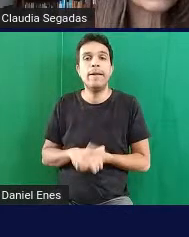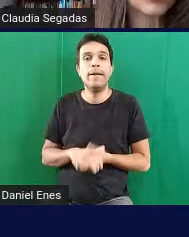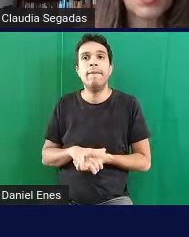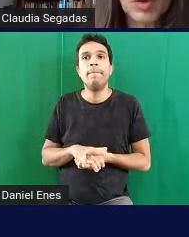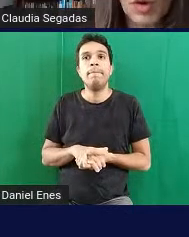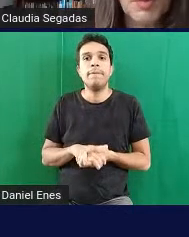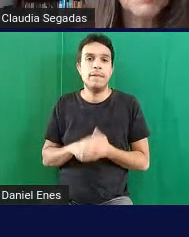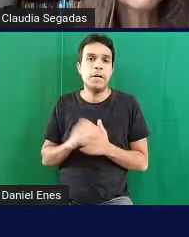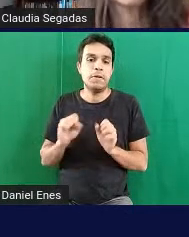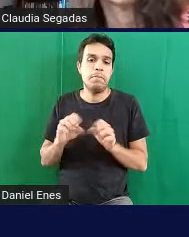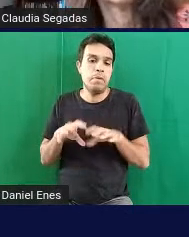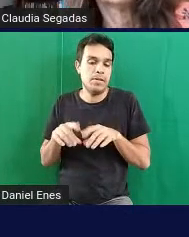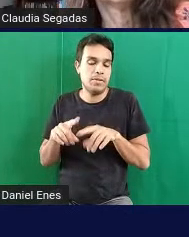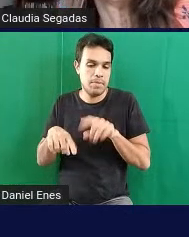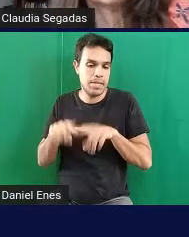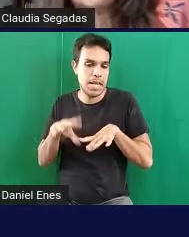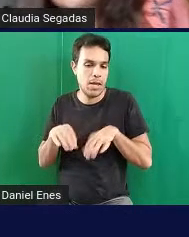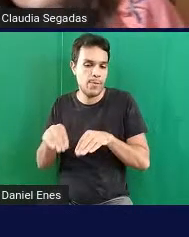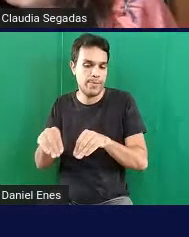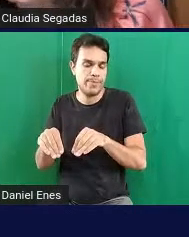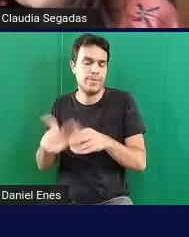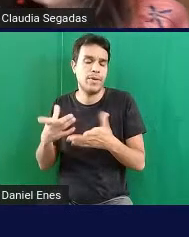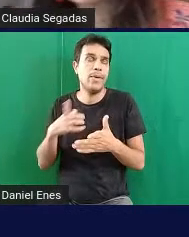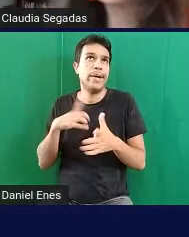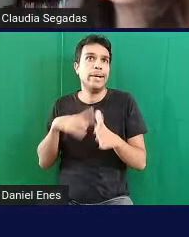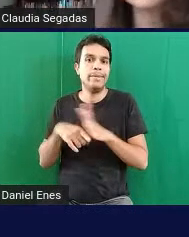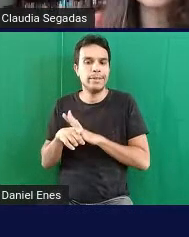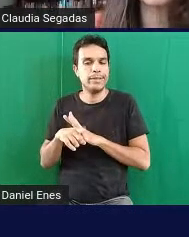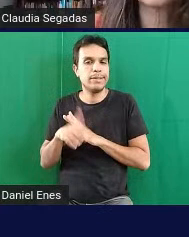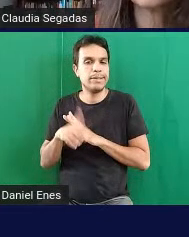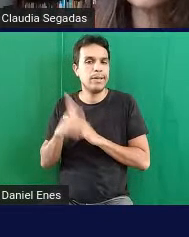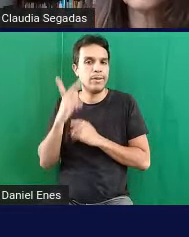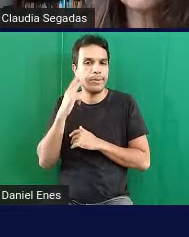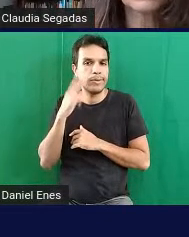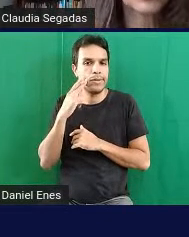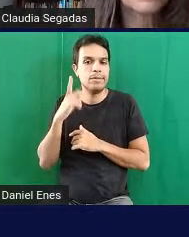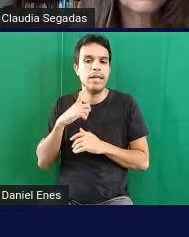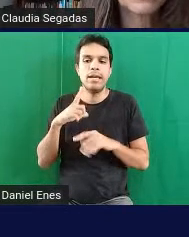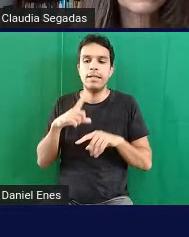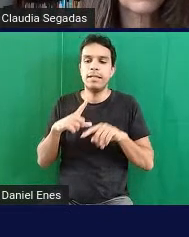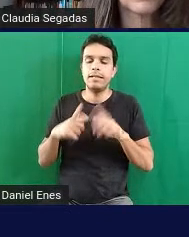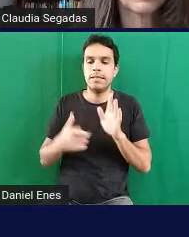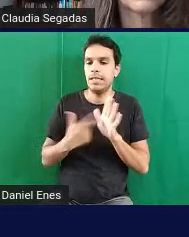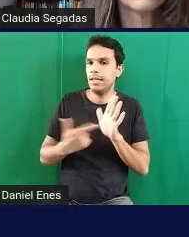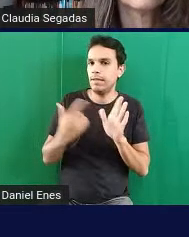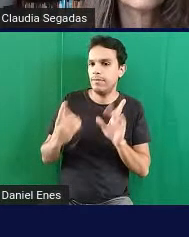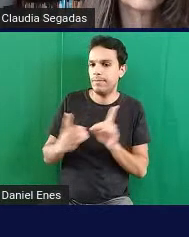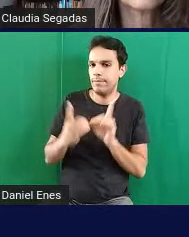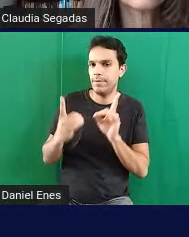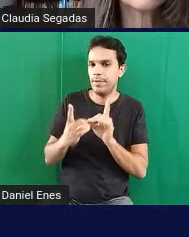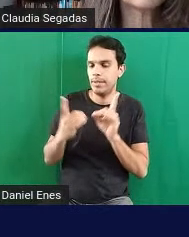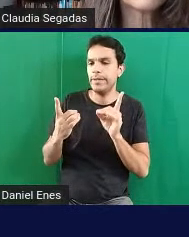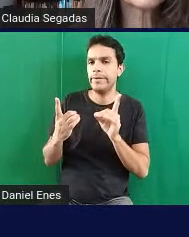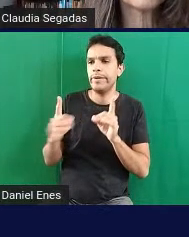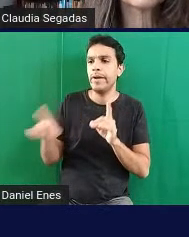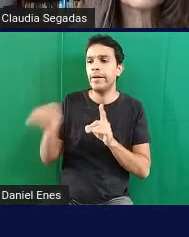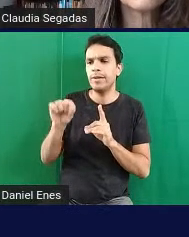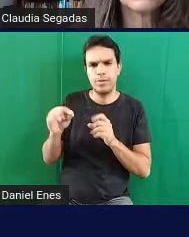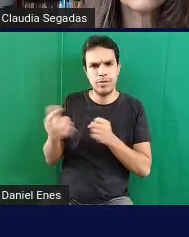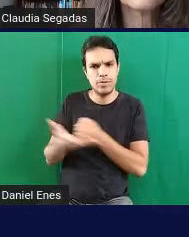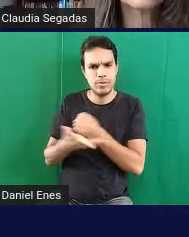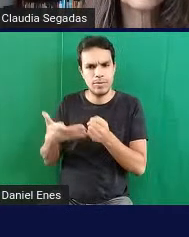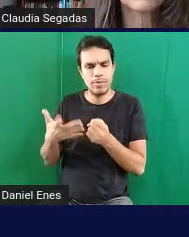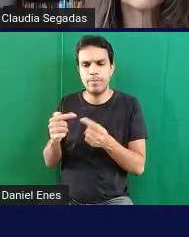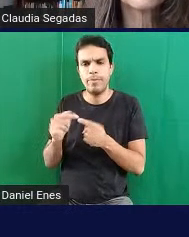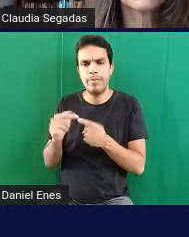é uma questão muito comum em livros didáticos no livro que a gente se baseou em vez de